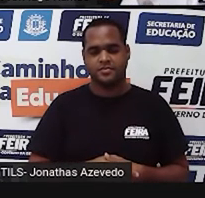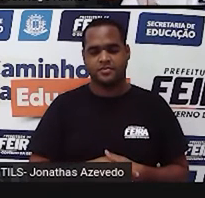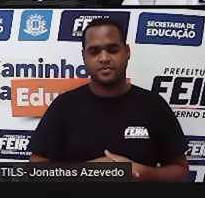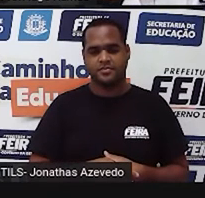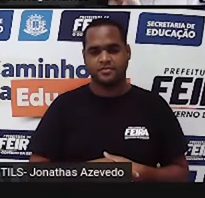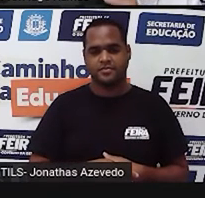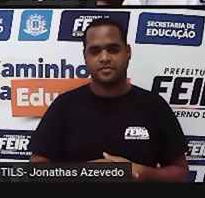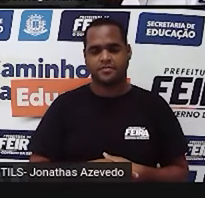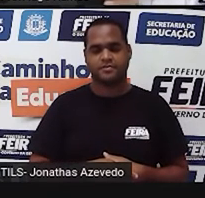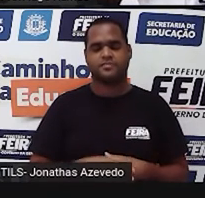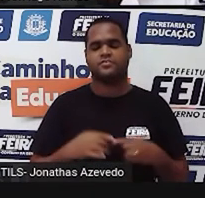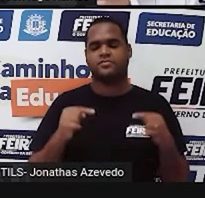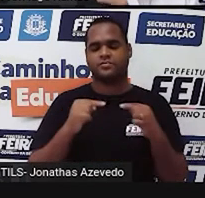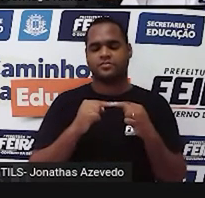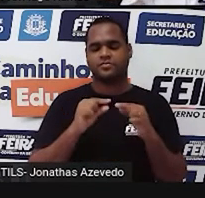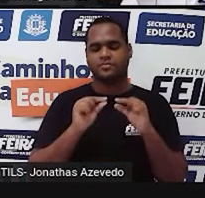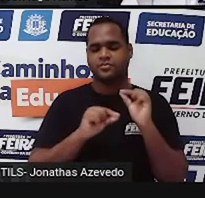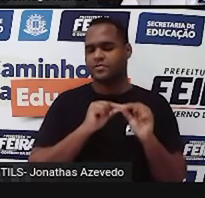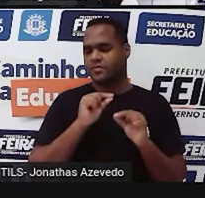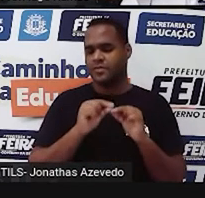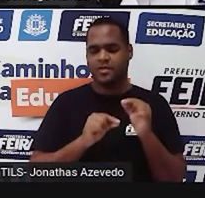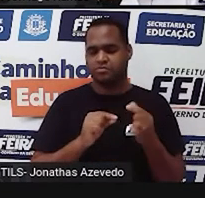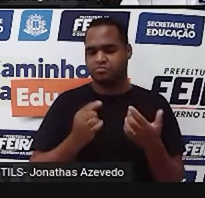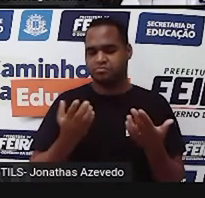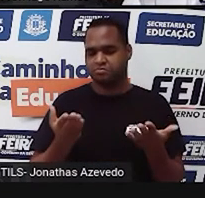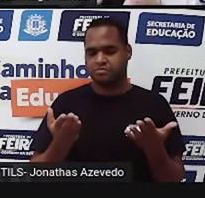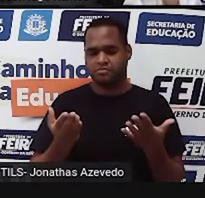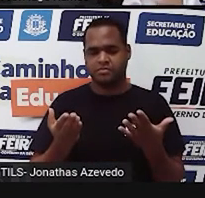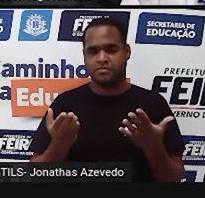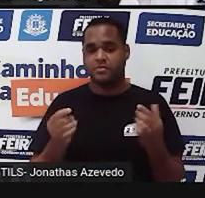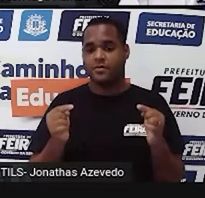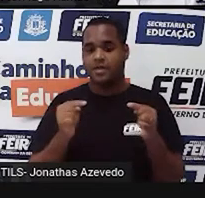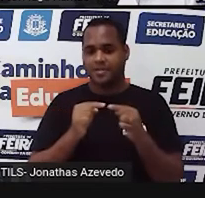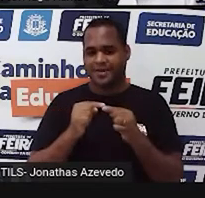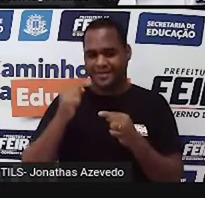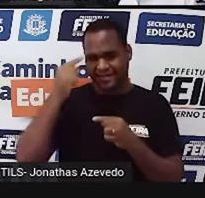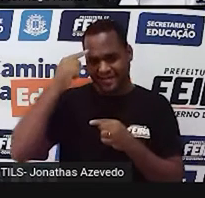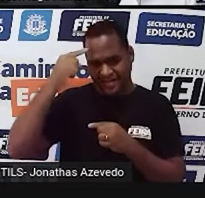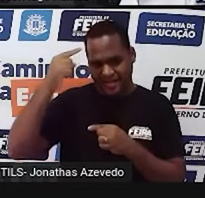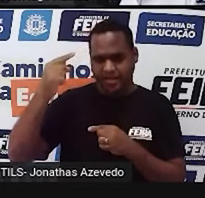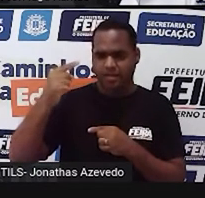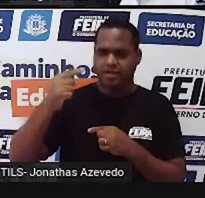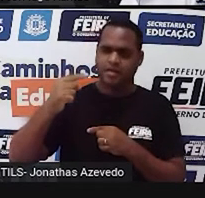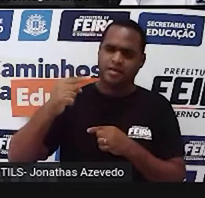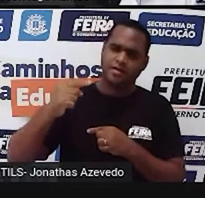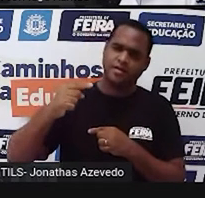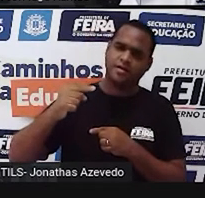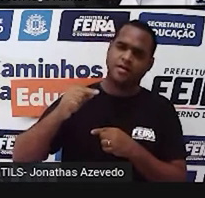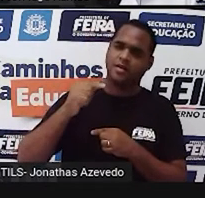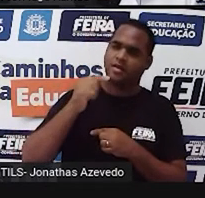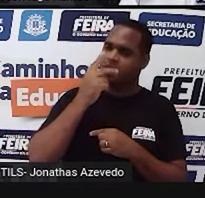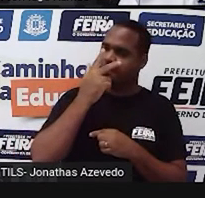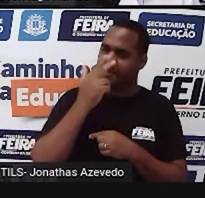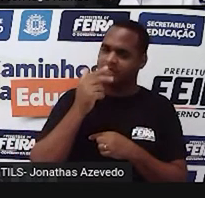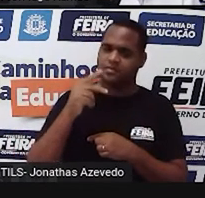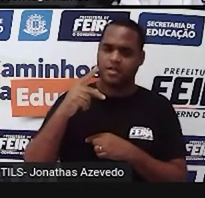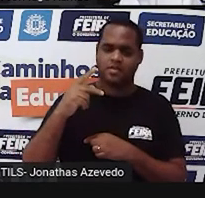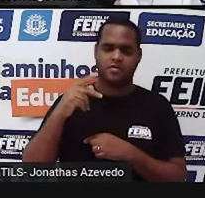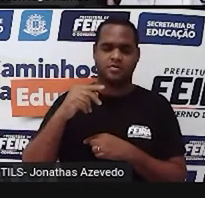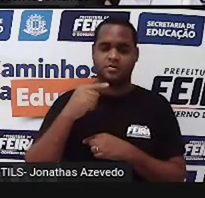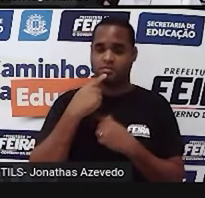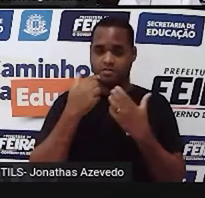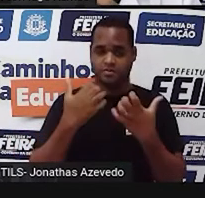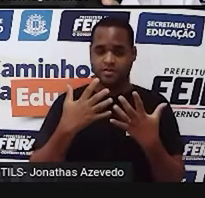O que é que isso quer dizer, né? O que é que essa parte da situação está